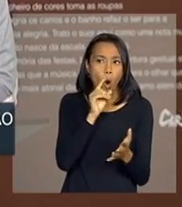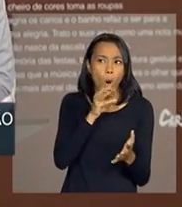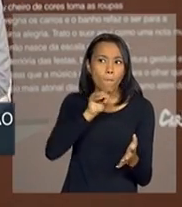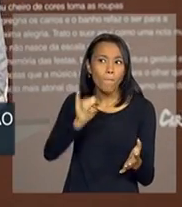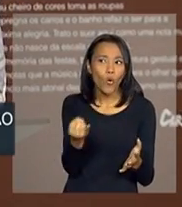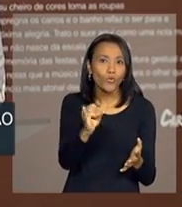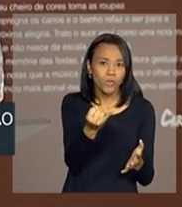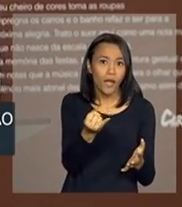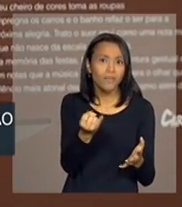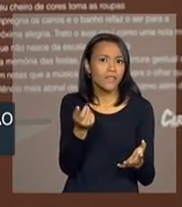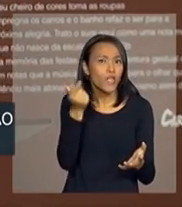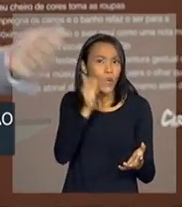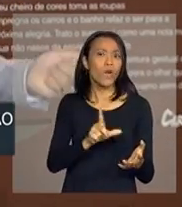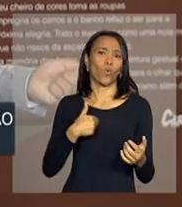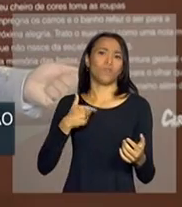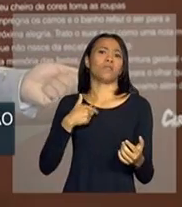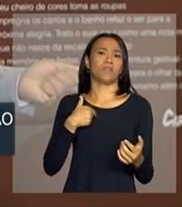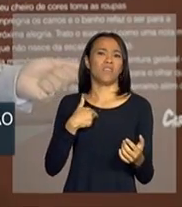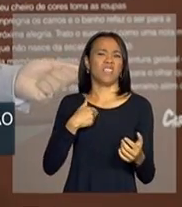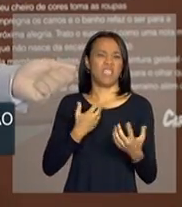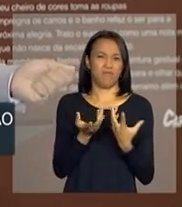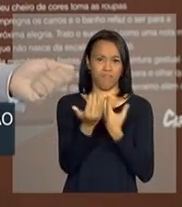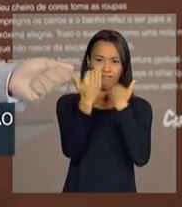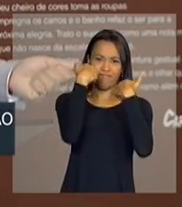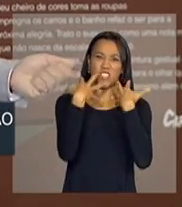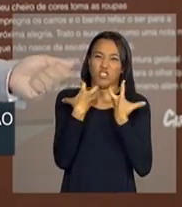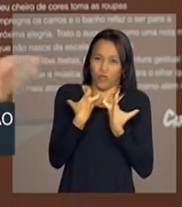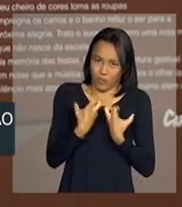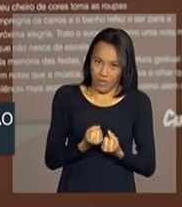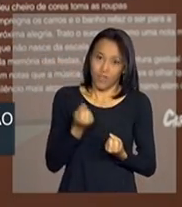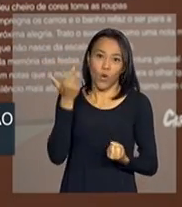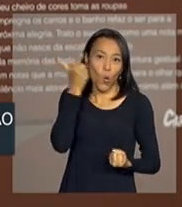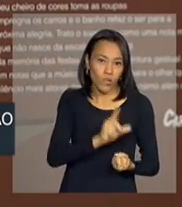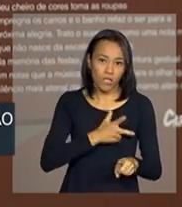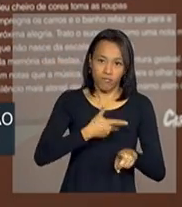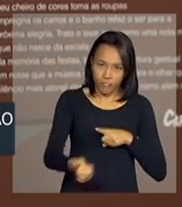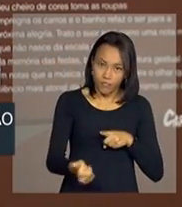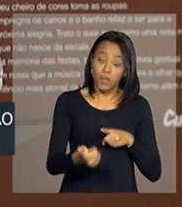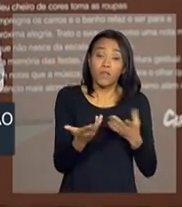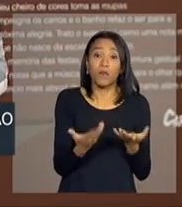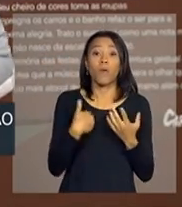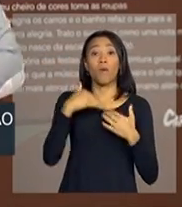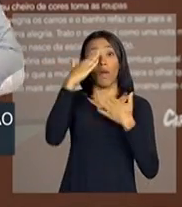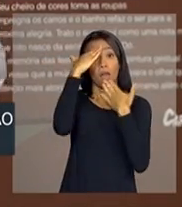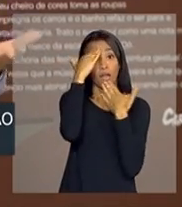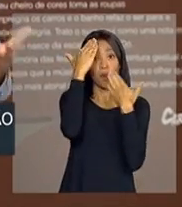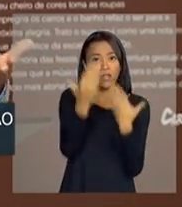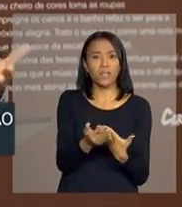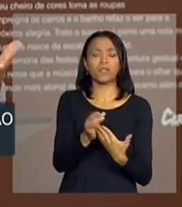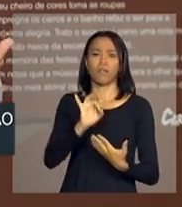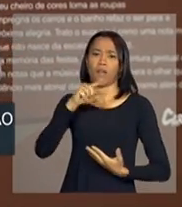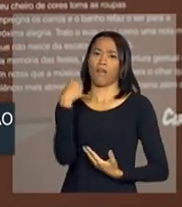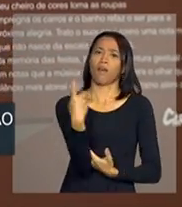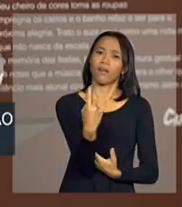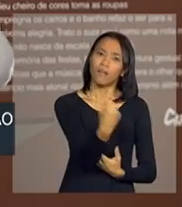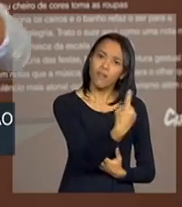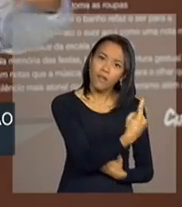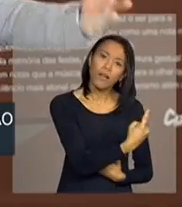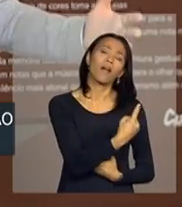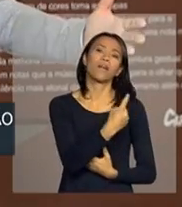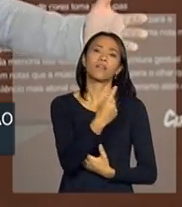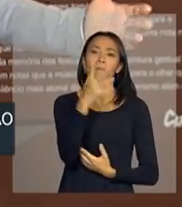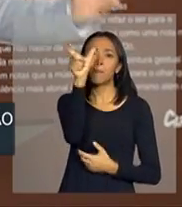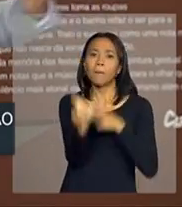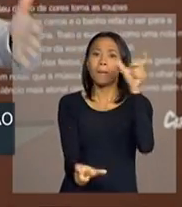viriam vencer as minhas dificuldades. Então, eu agradeço a cada um, a cada